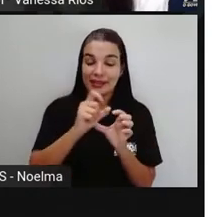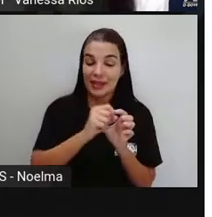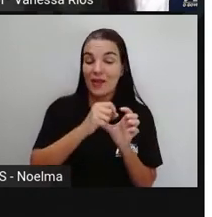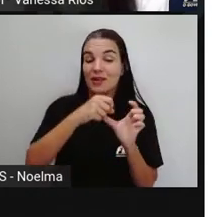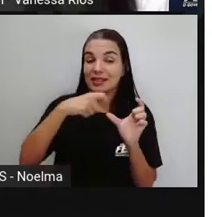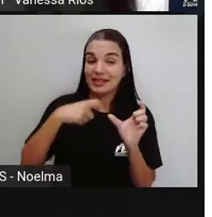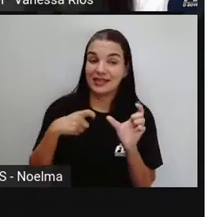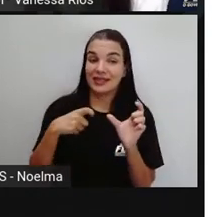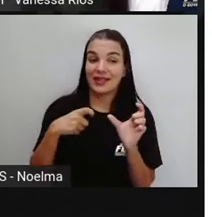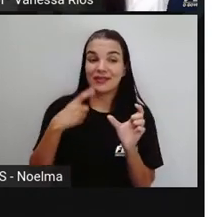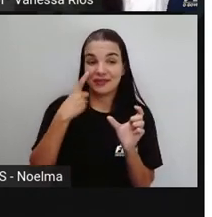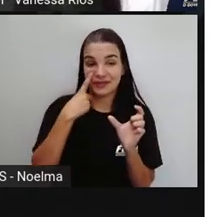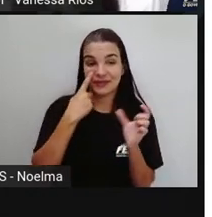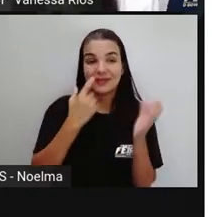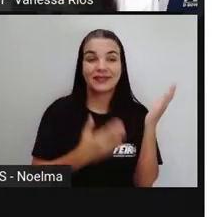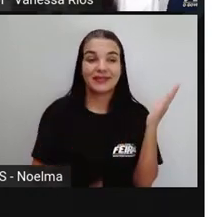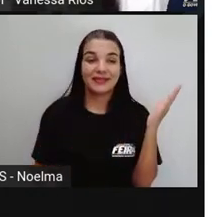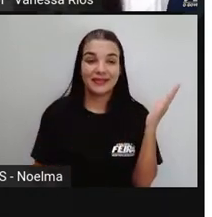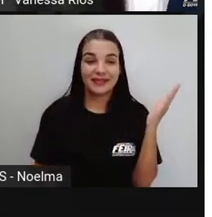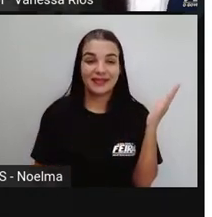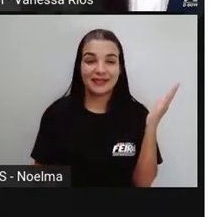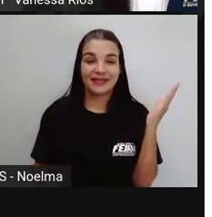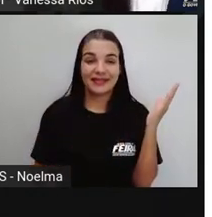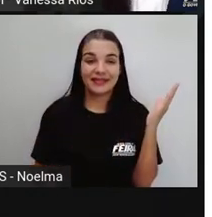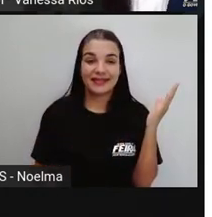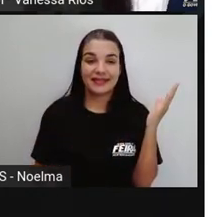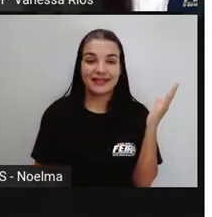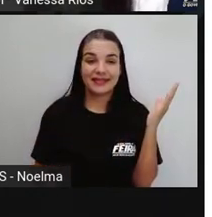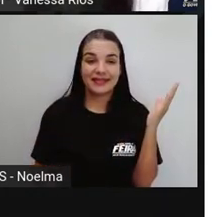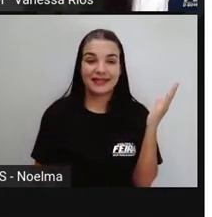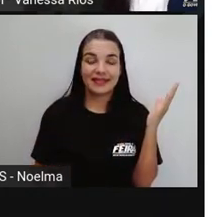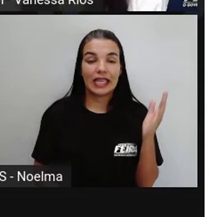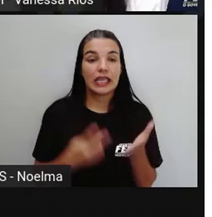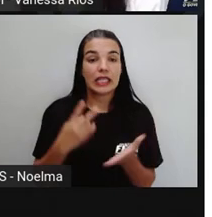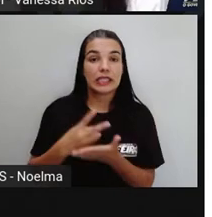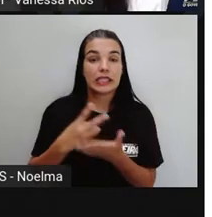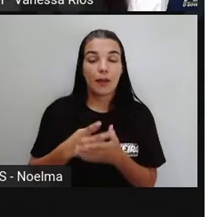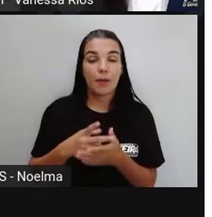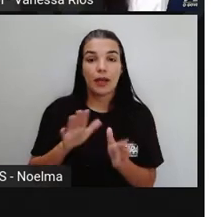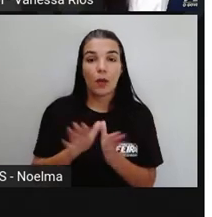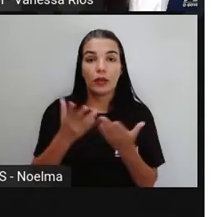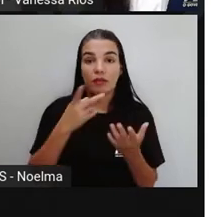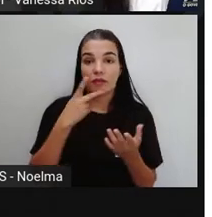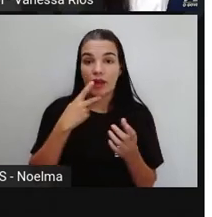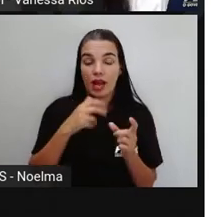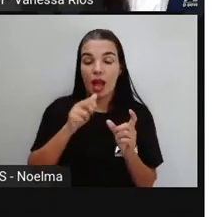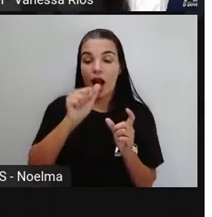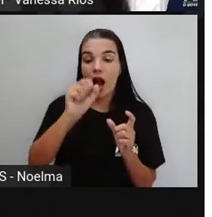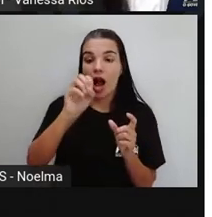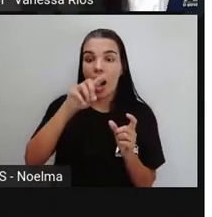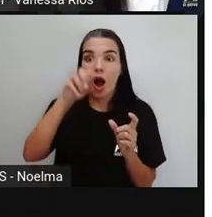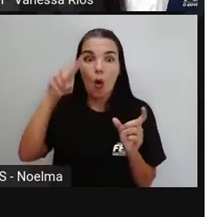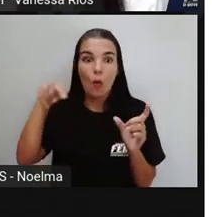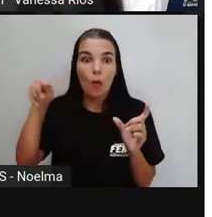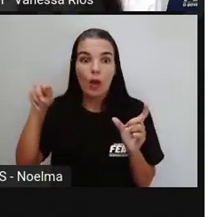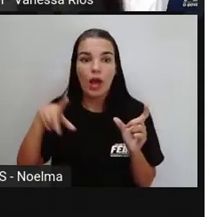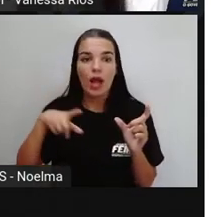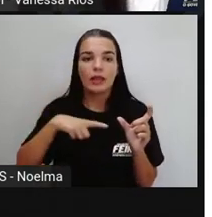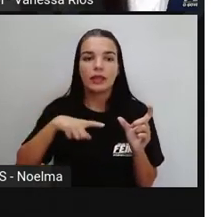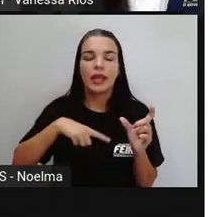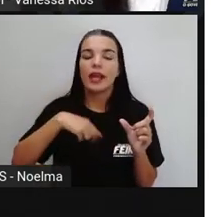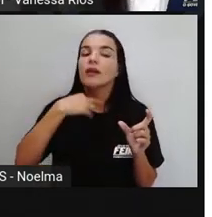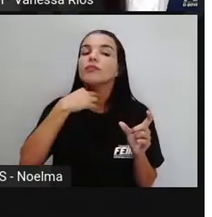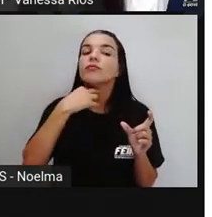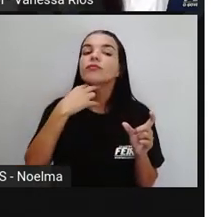dançarão, comerão, lerão. Então, a gente percebe aqui o próprio ão, né? Compondo